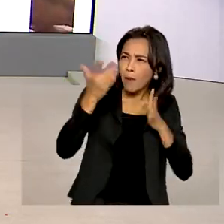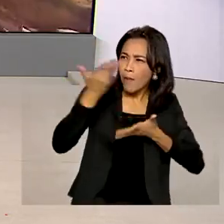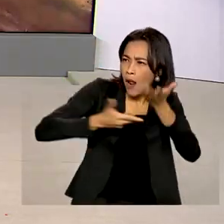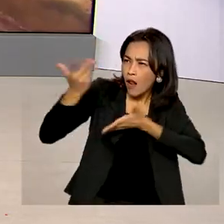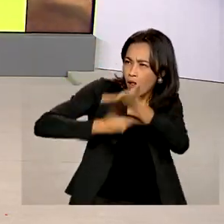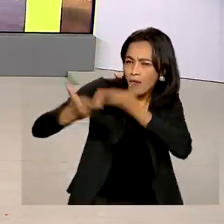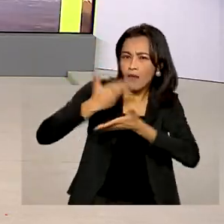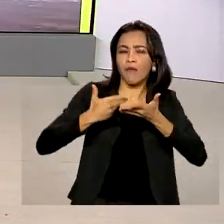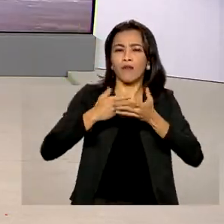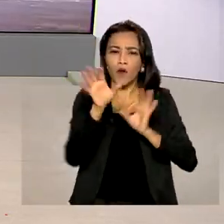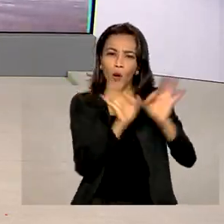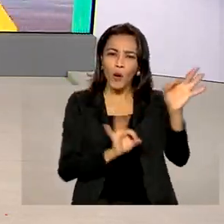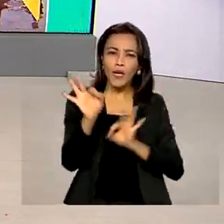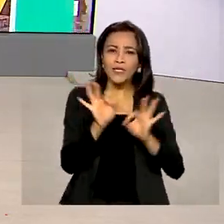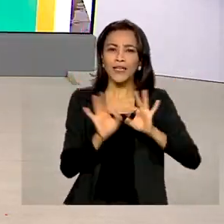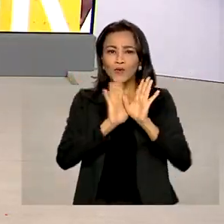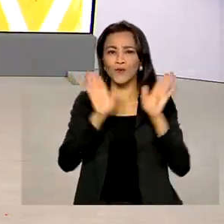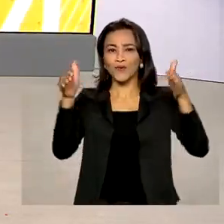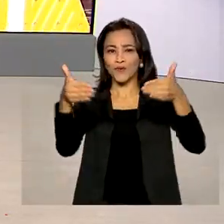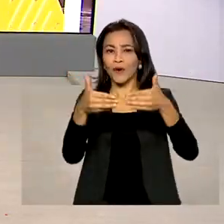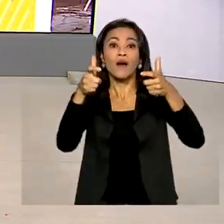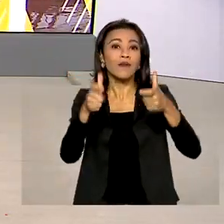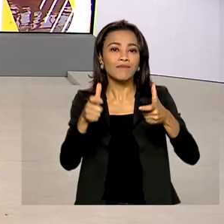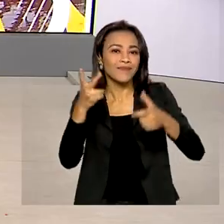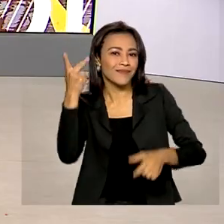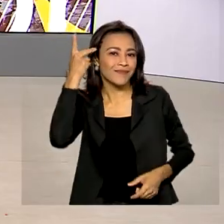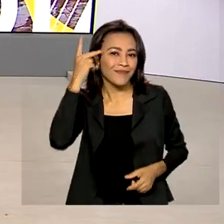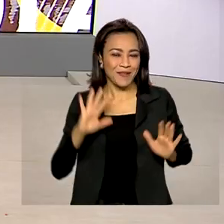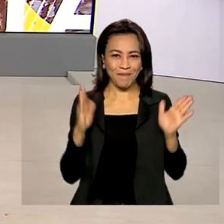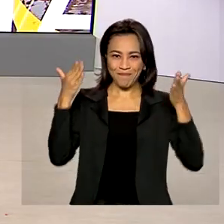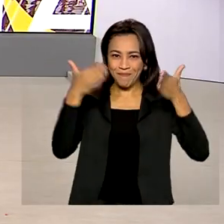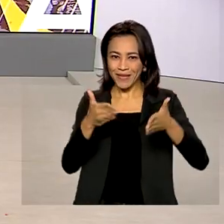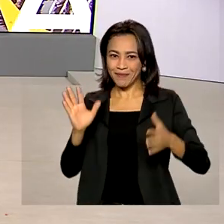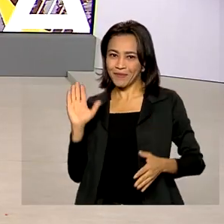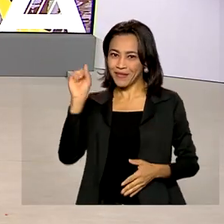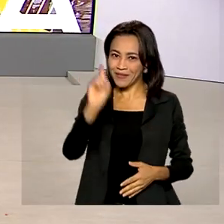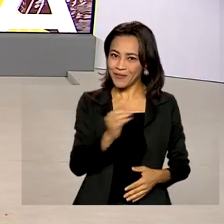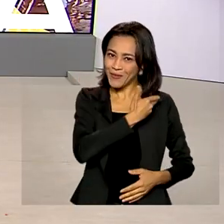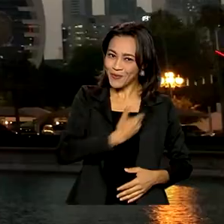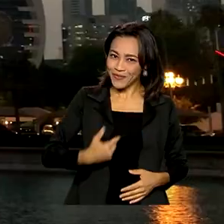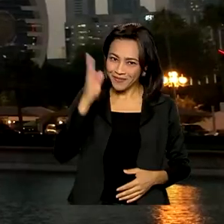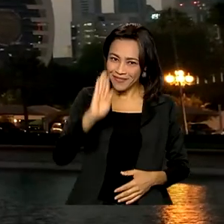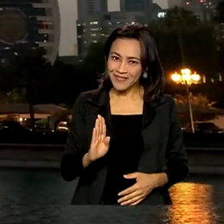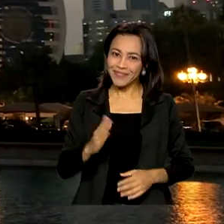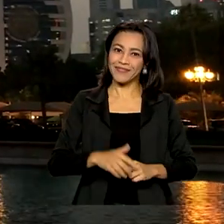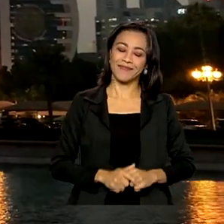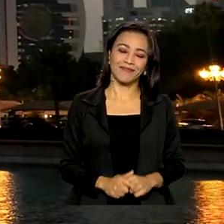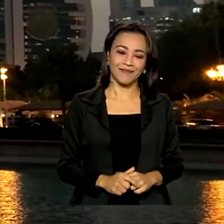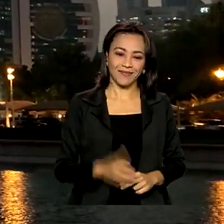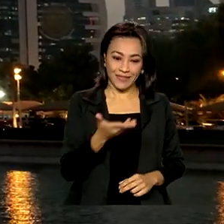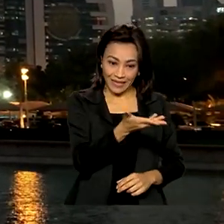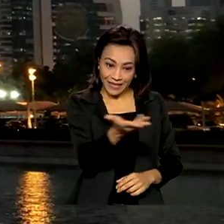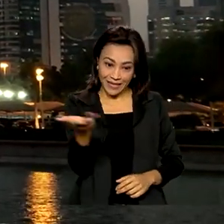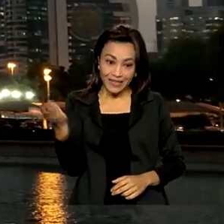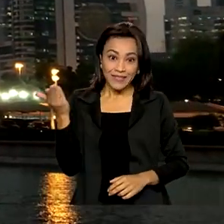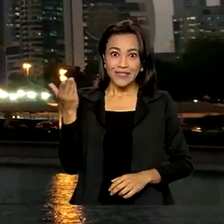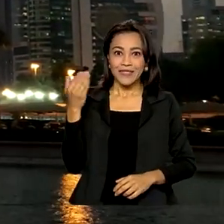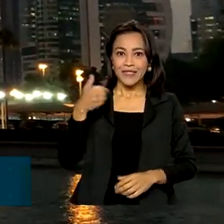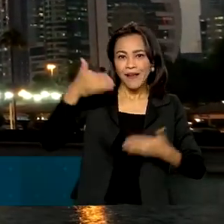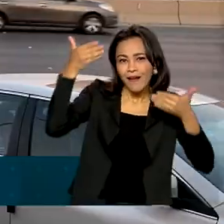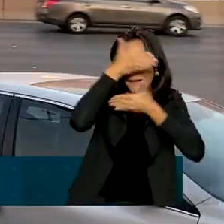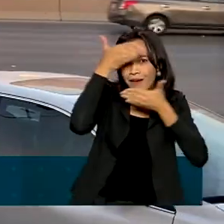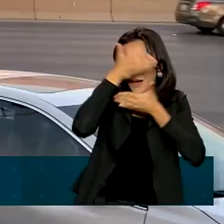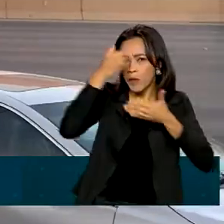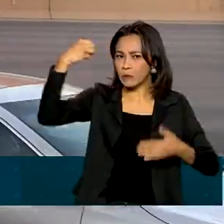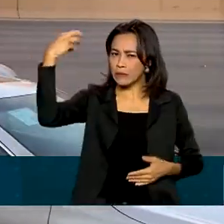árabe, foi realizado um fórum em São Paulo com a participação do governo brasileiro. O mundo árabe é o terceiro